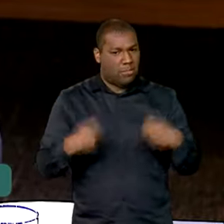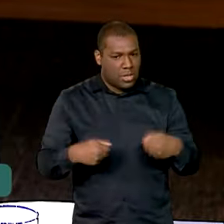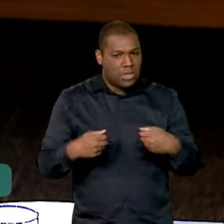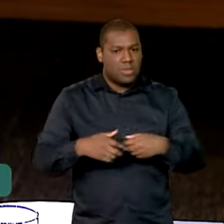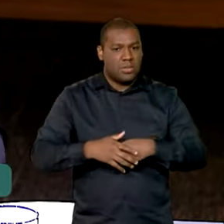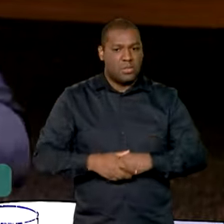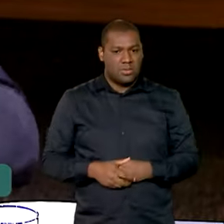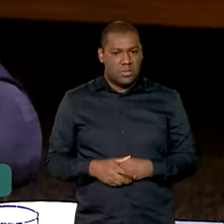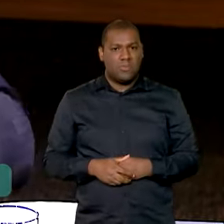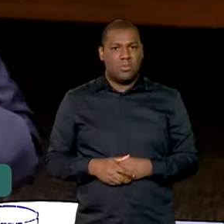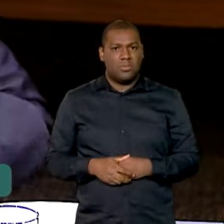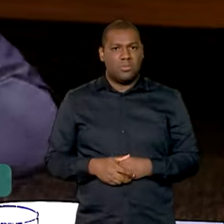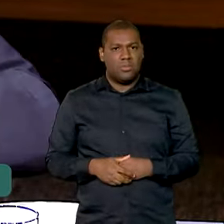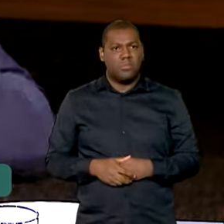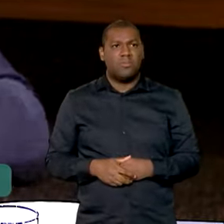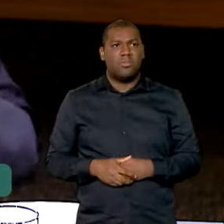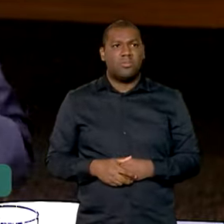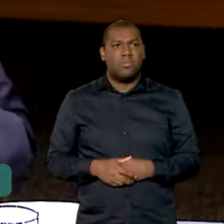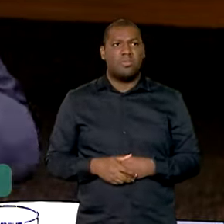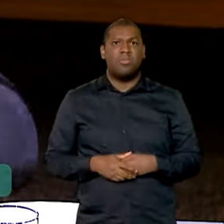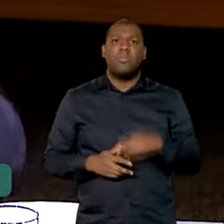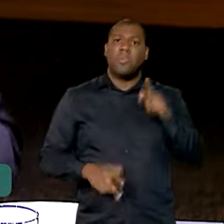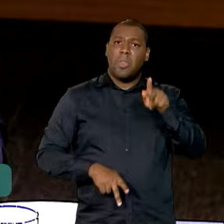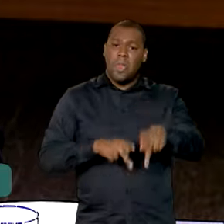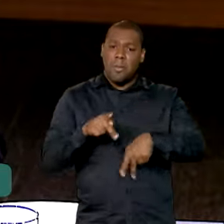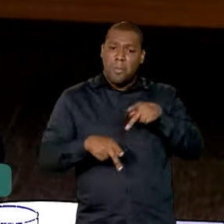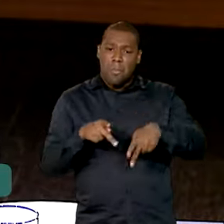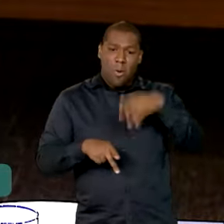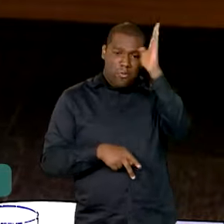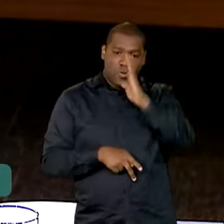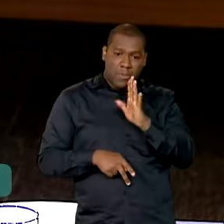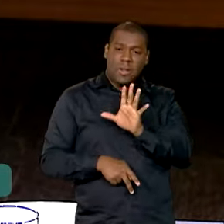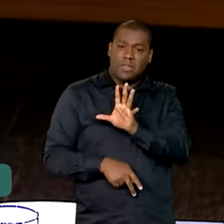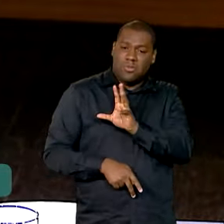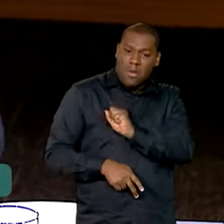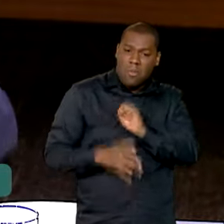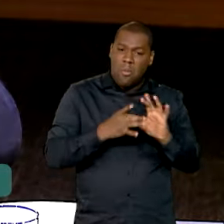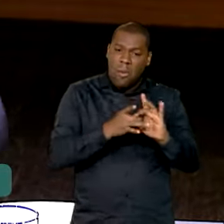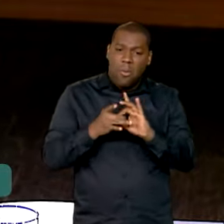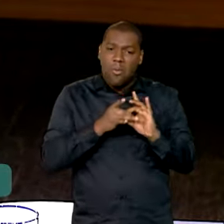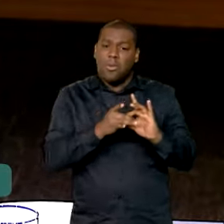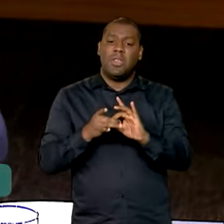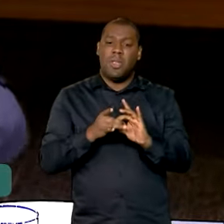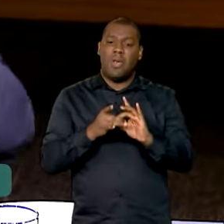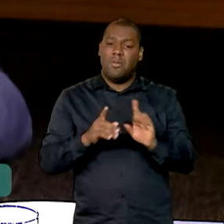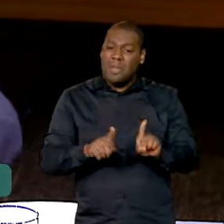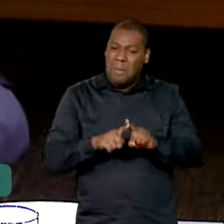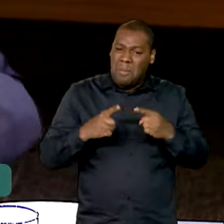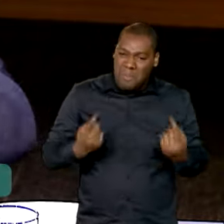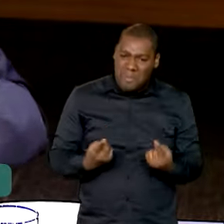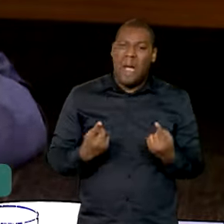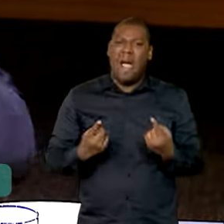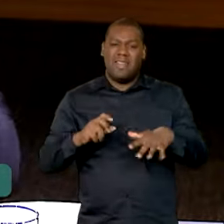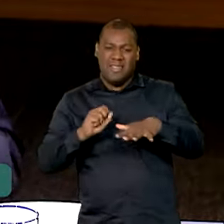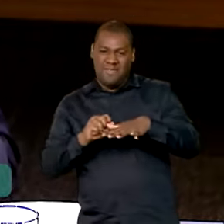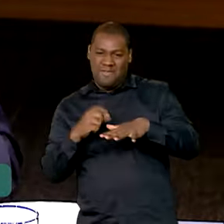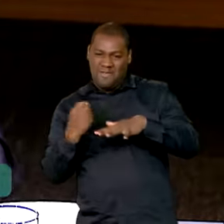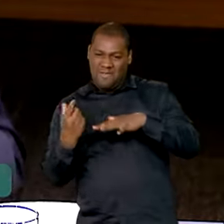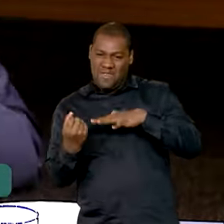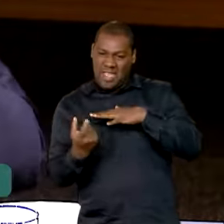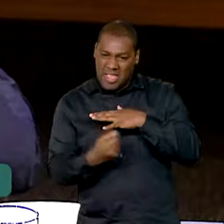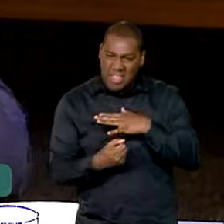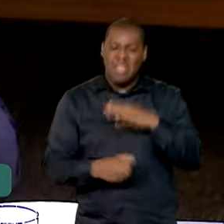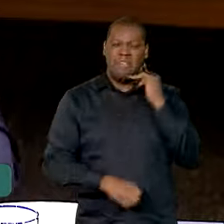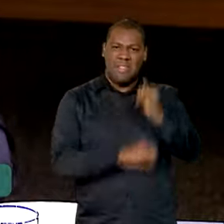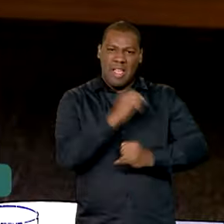não merecia essa indústria de fake news mentirosa, sabe, eu diria até canalha, que vive pregando mentira,